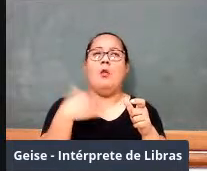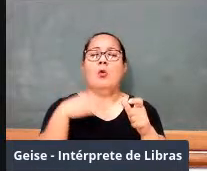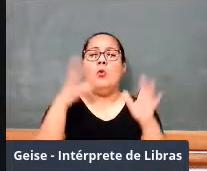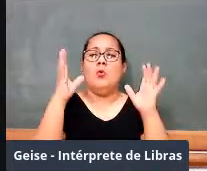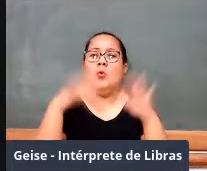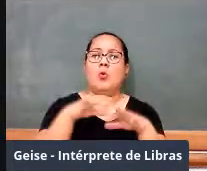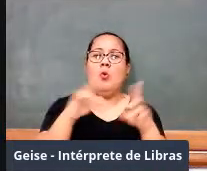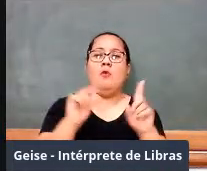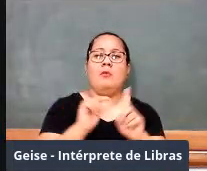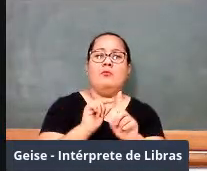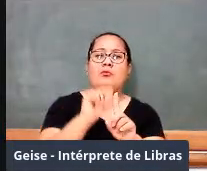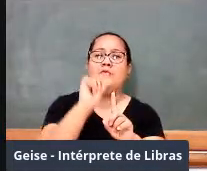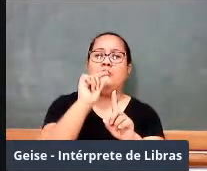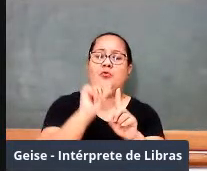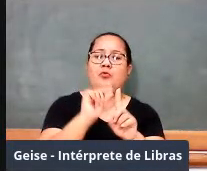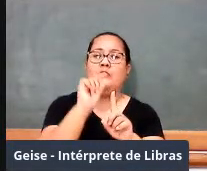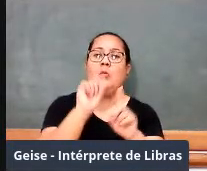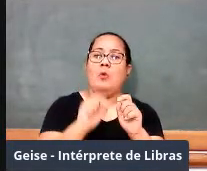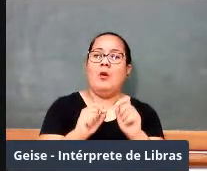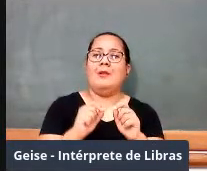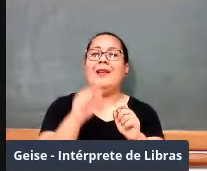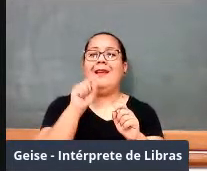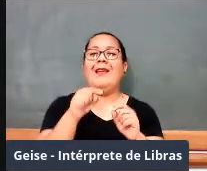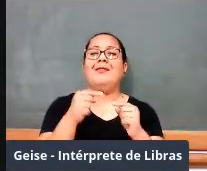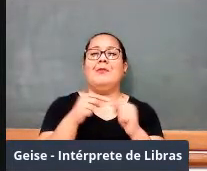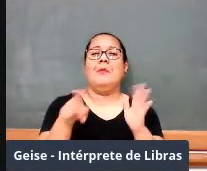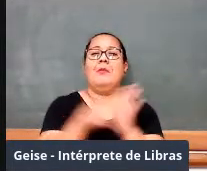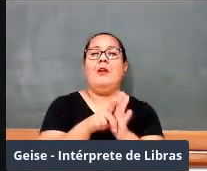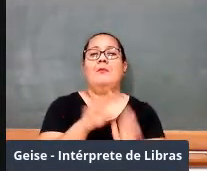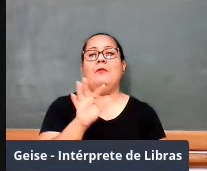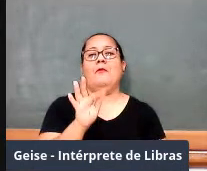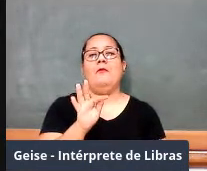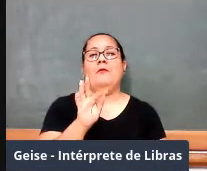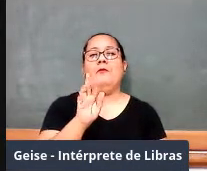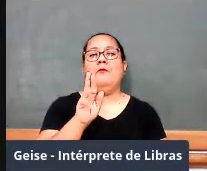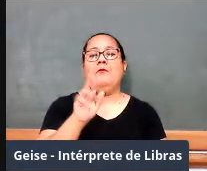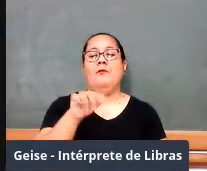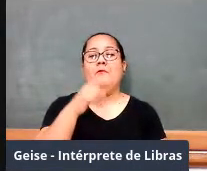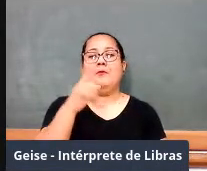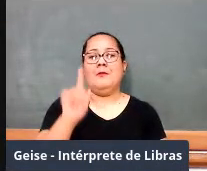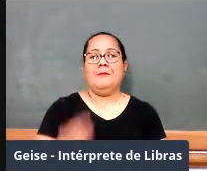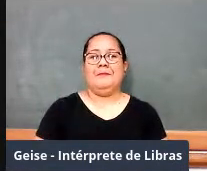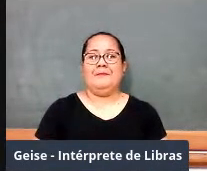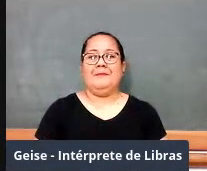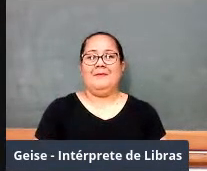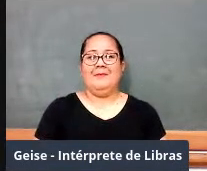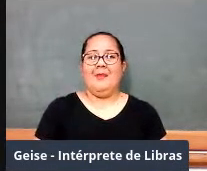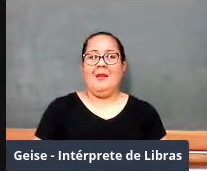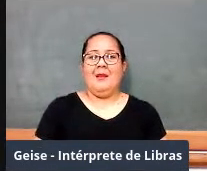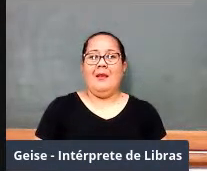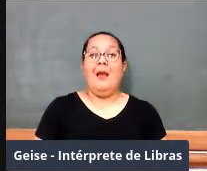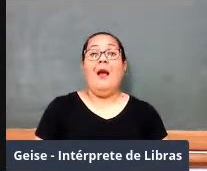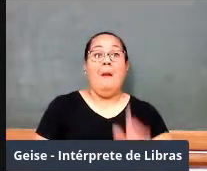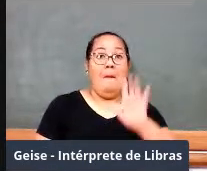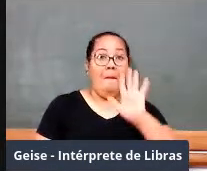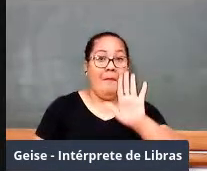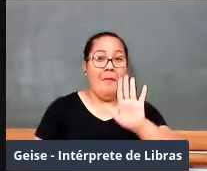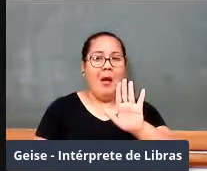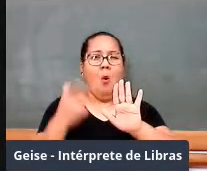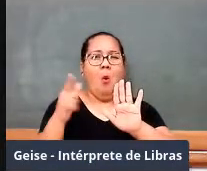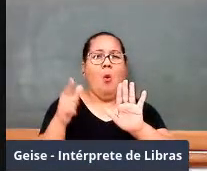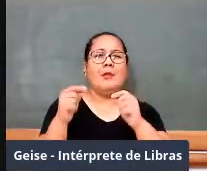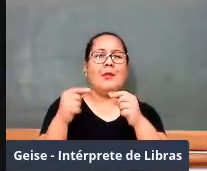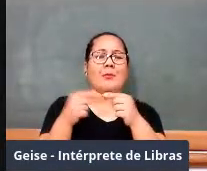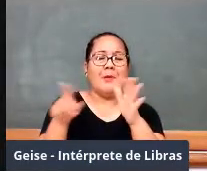Então, esse era o trabalho com função. Agora, para comparar, vamos ver o que trouxe a matemática moderna relativamente à função.